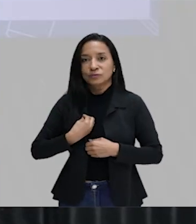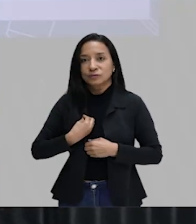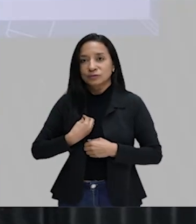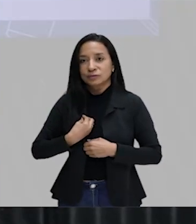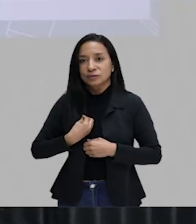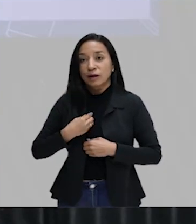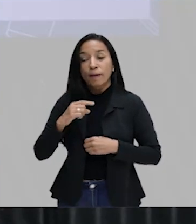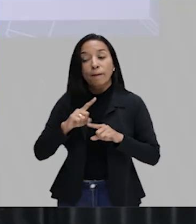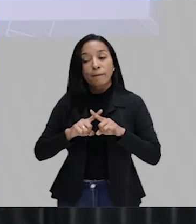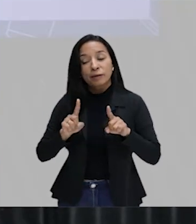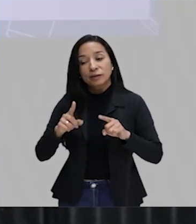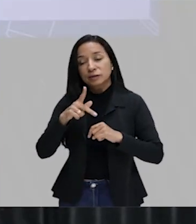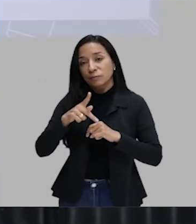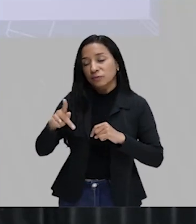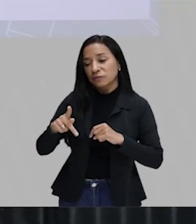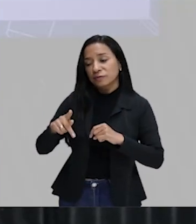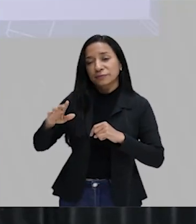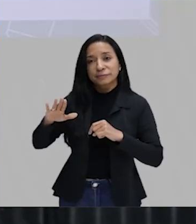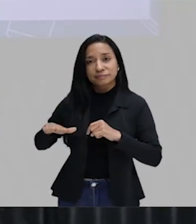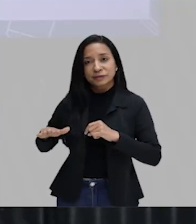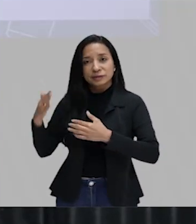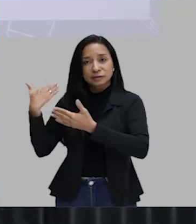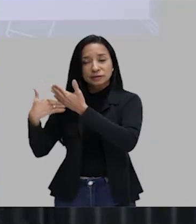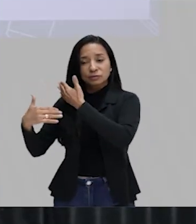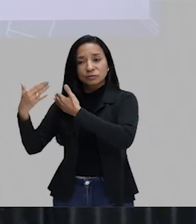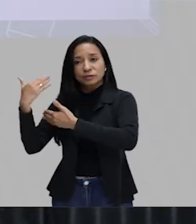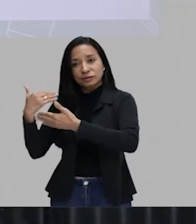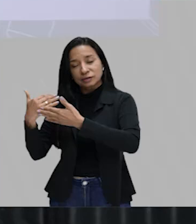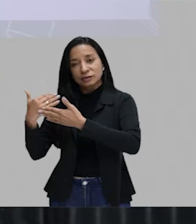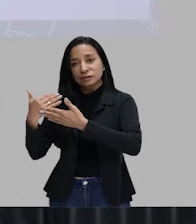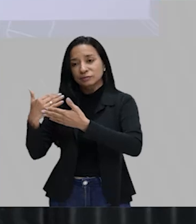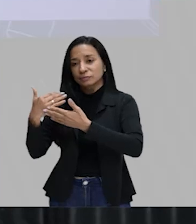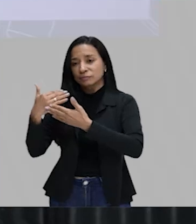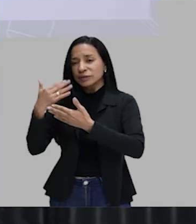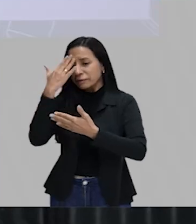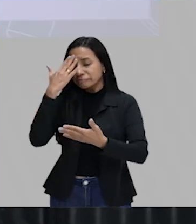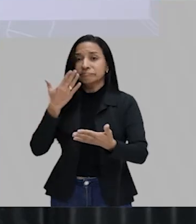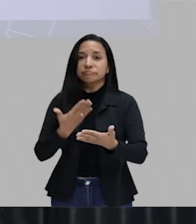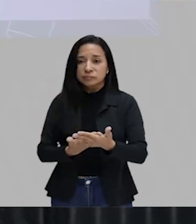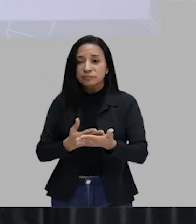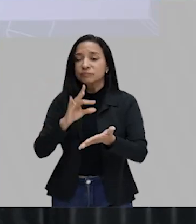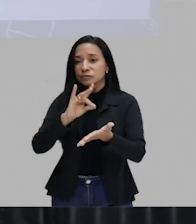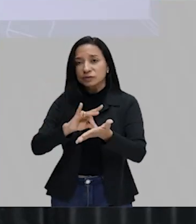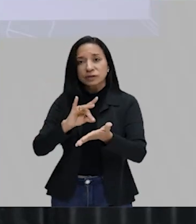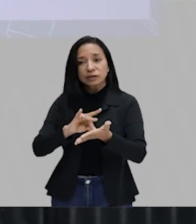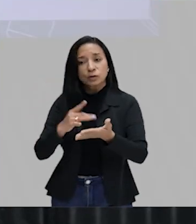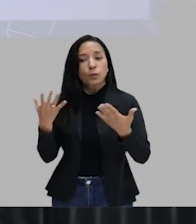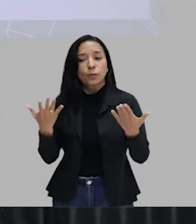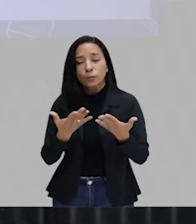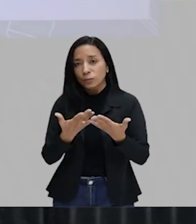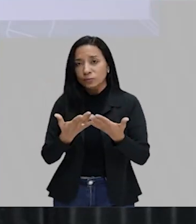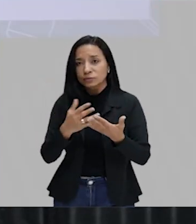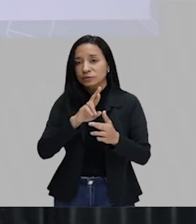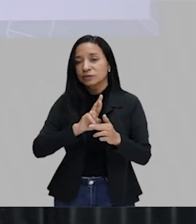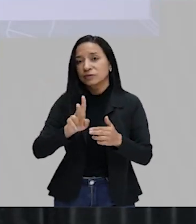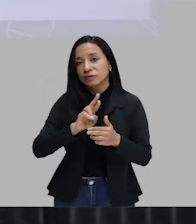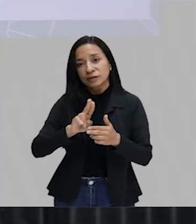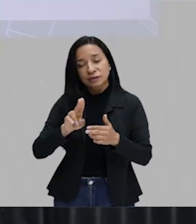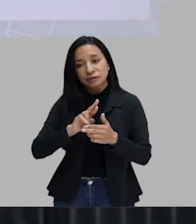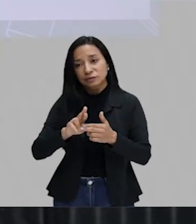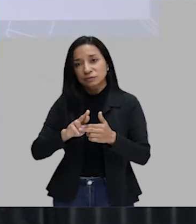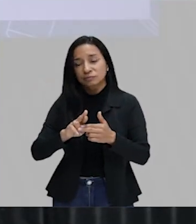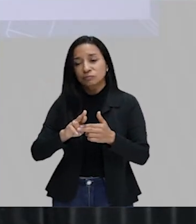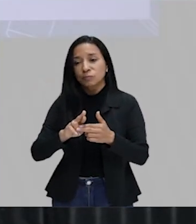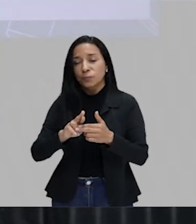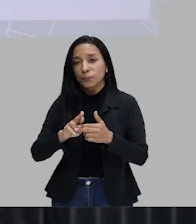Hoje em dia, as crianças são super, hiper, mega modernas. Hoje em dia, é difícil você convencer uma criança que Papai Noel existe. Elas já são